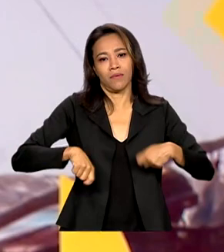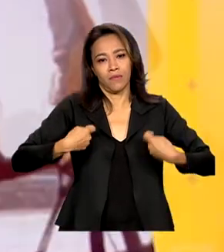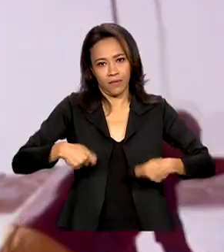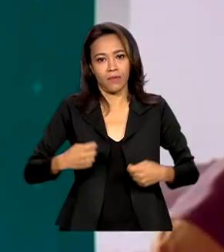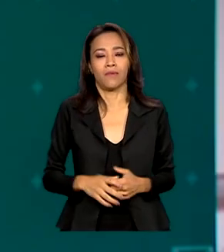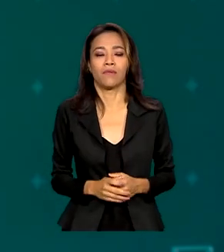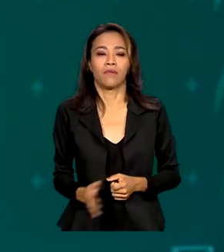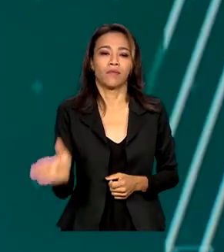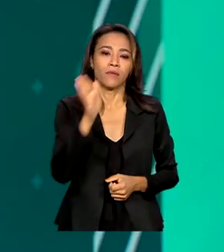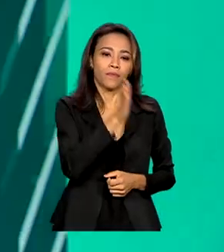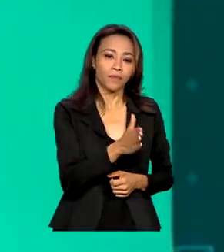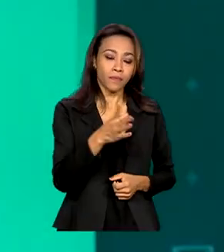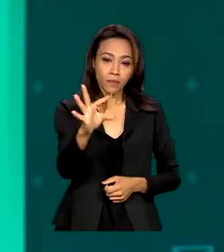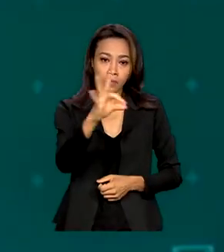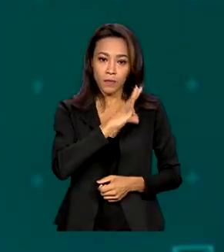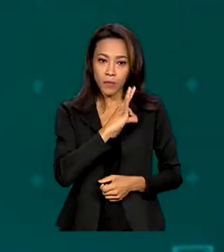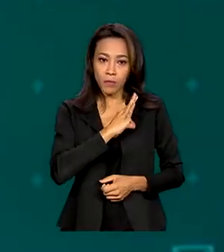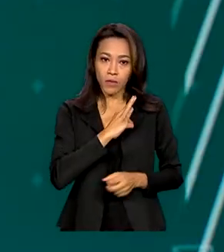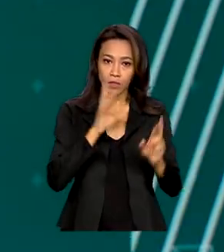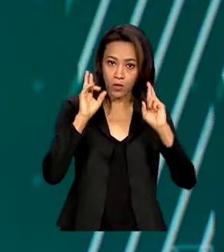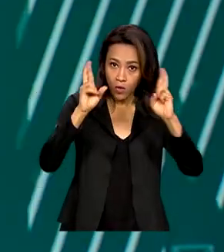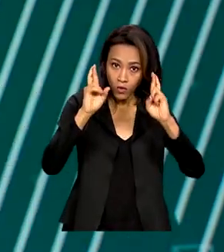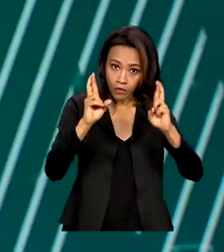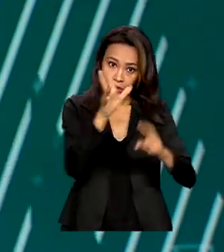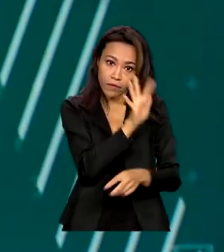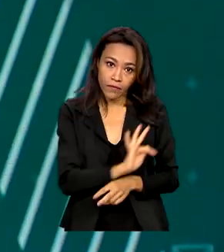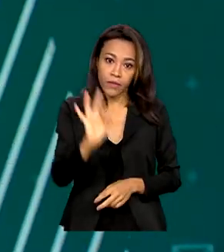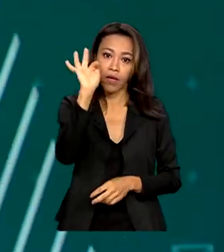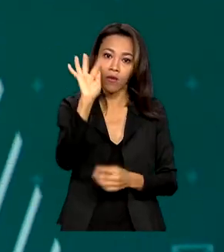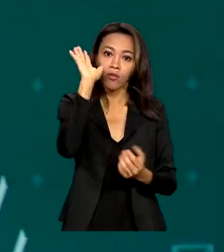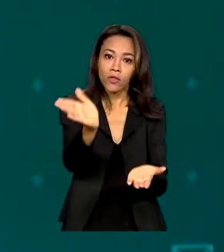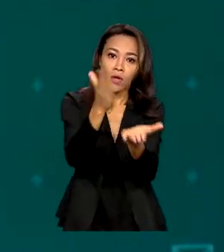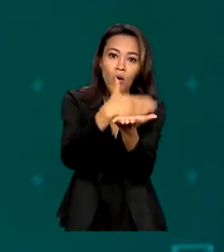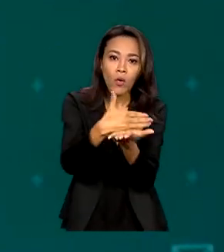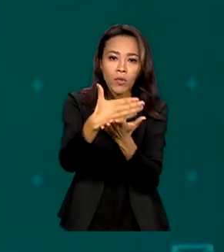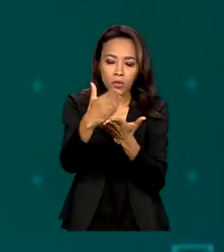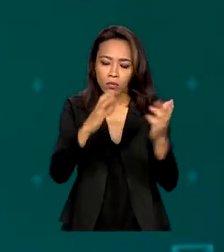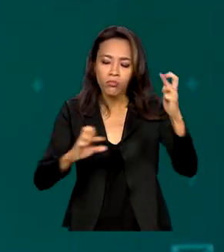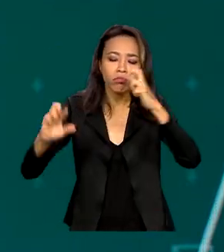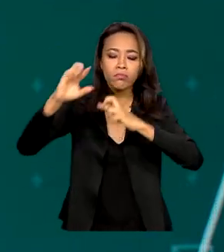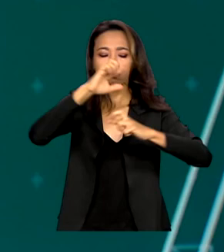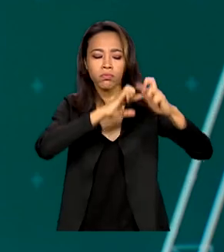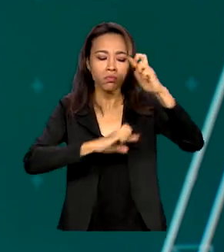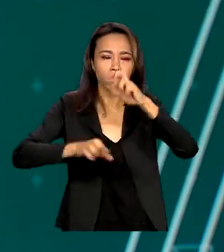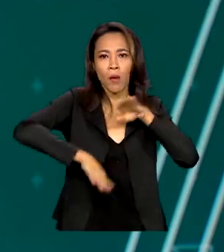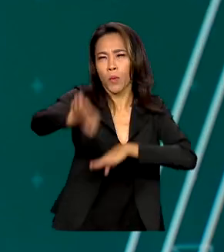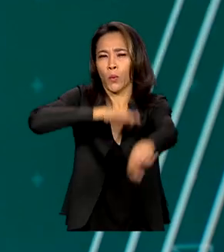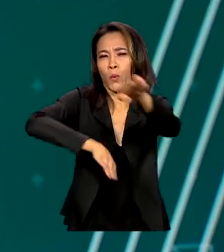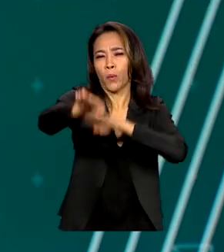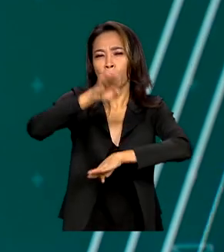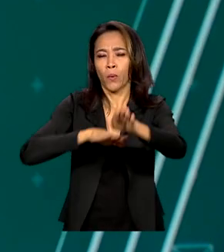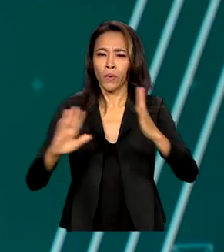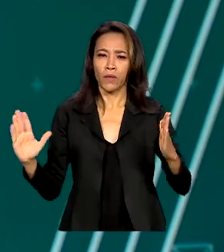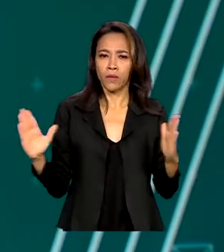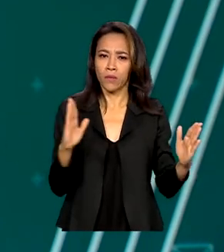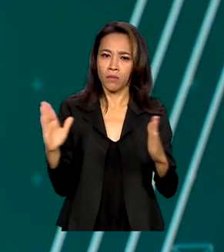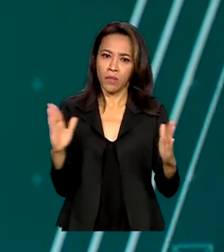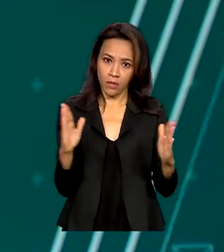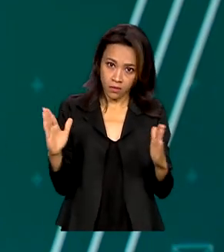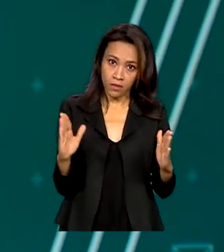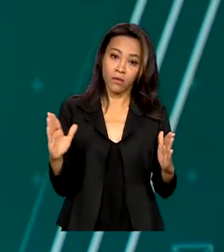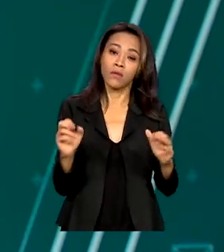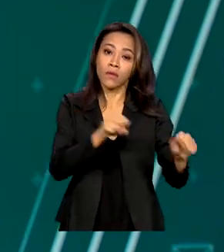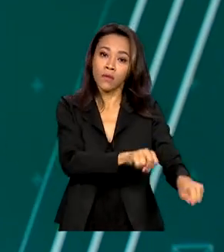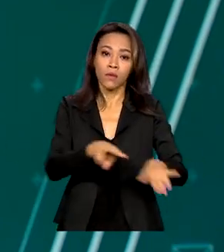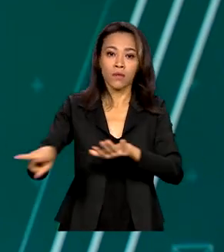E a Polícia Rodoviária Federal deu início à operação de fiscalização das estradas durante o feriado da Semana Santa. A